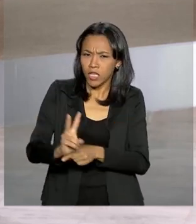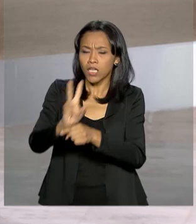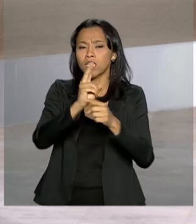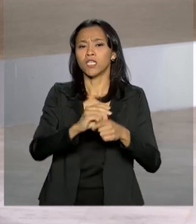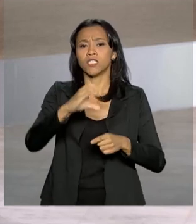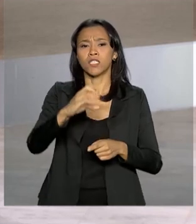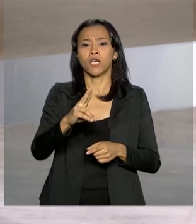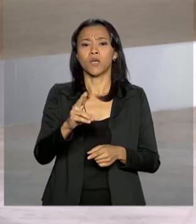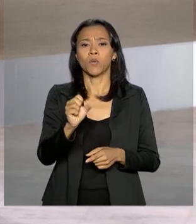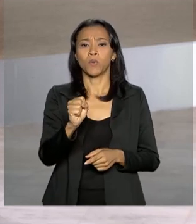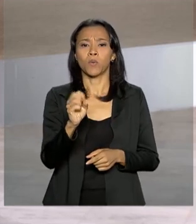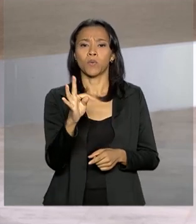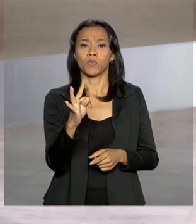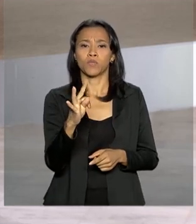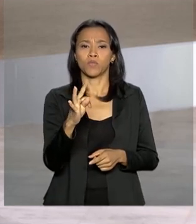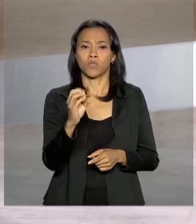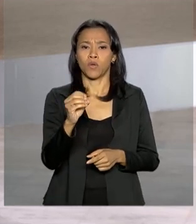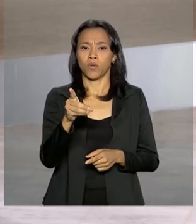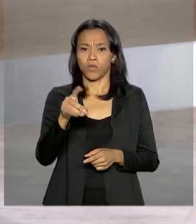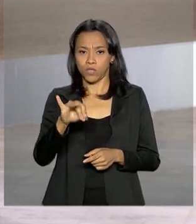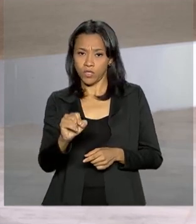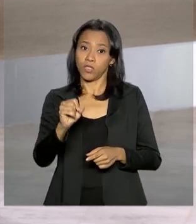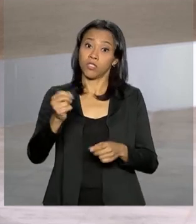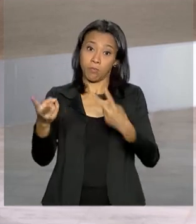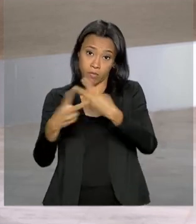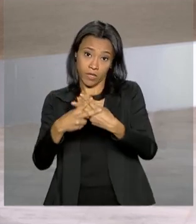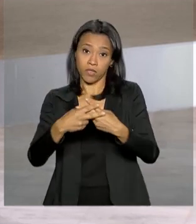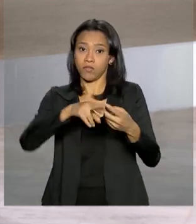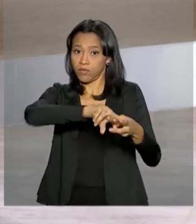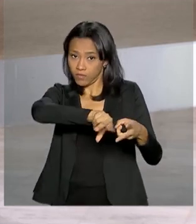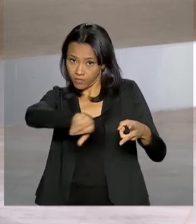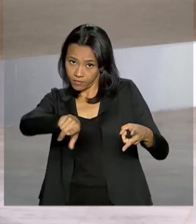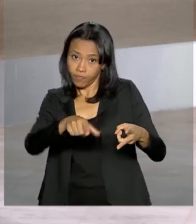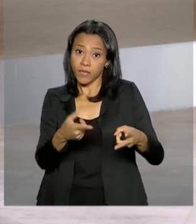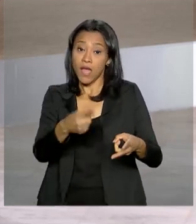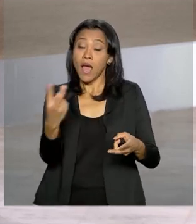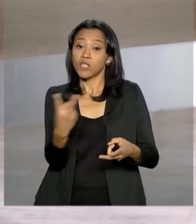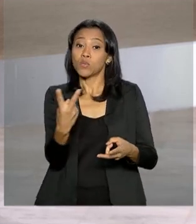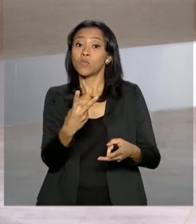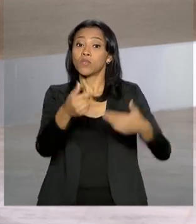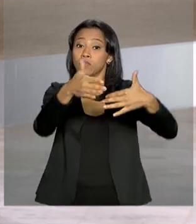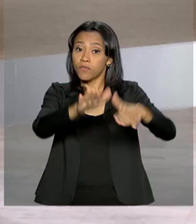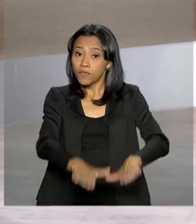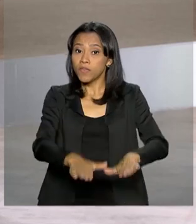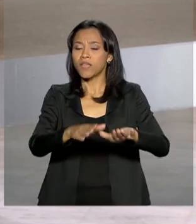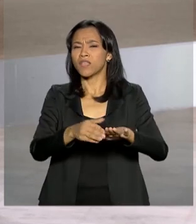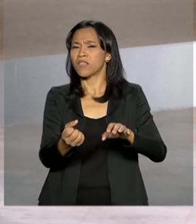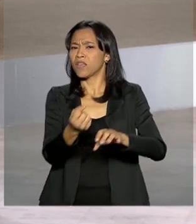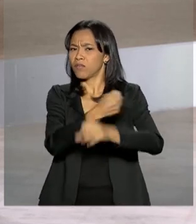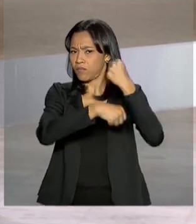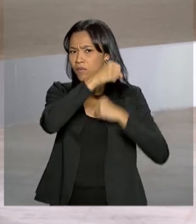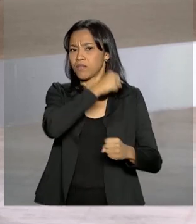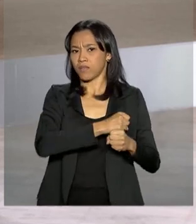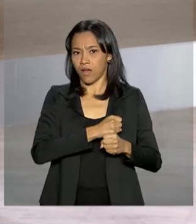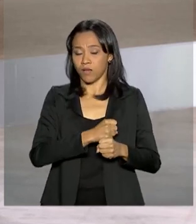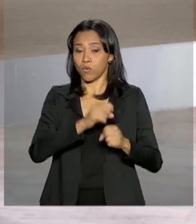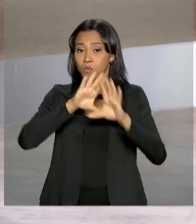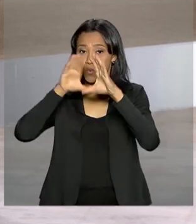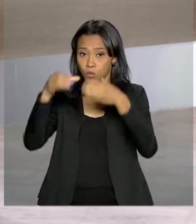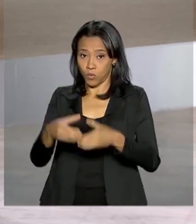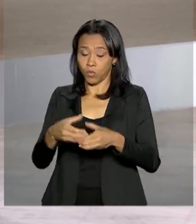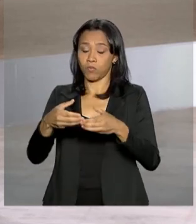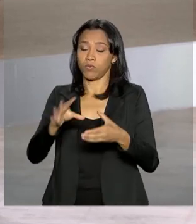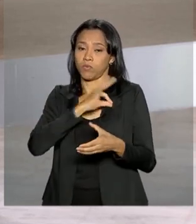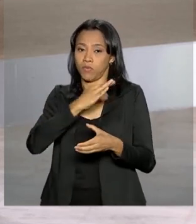custódia de presos. As duas tropas atuam em Roraima desde o ano passado. A Força Nacional está há um